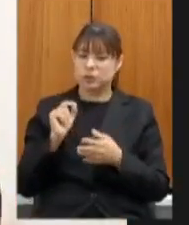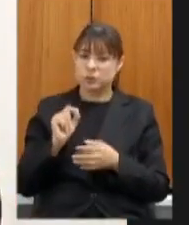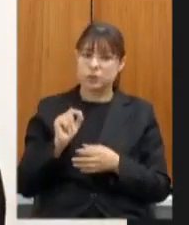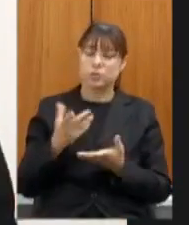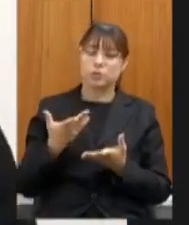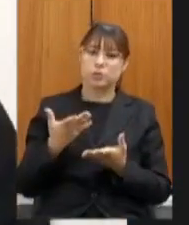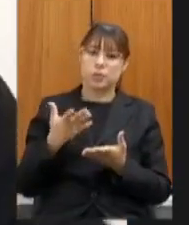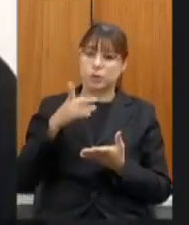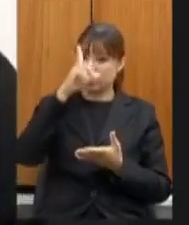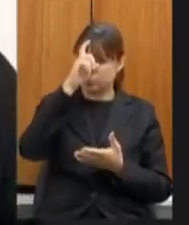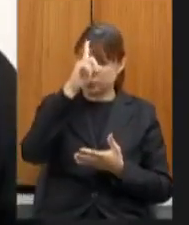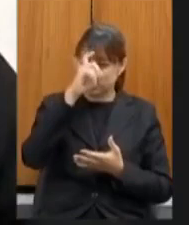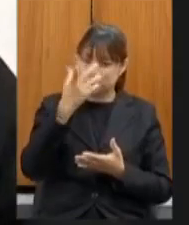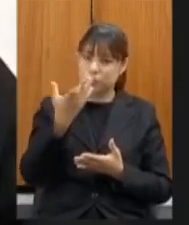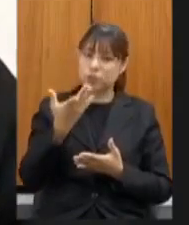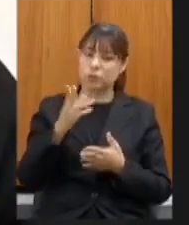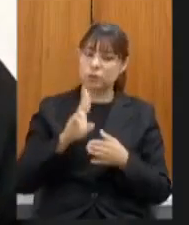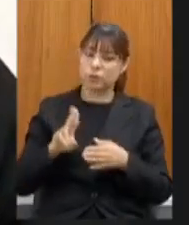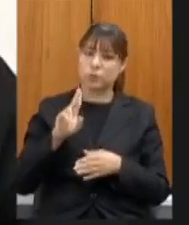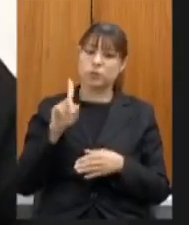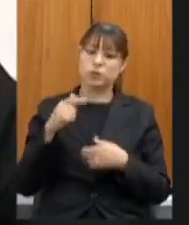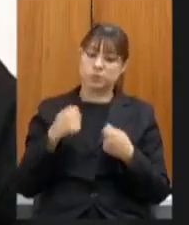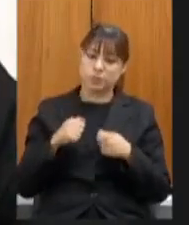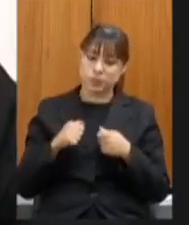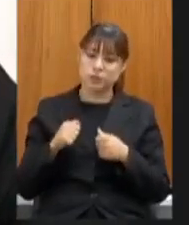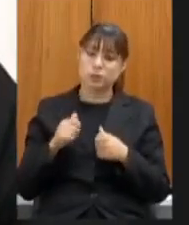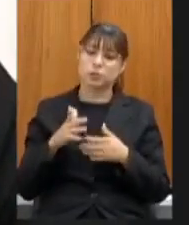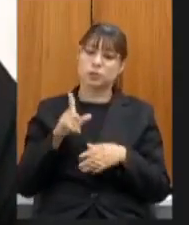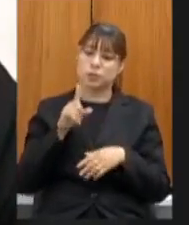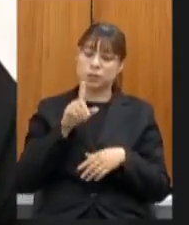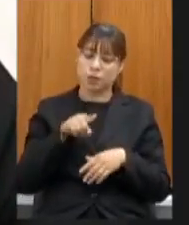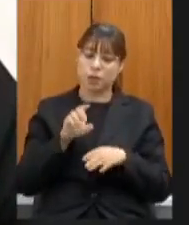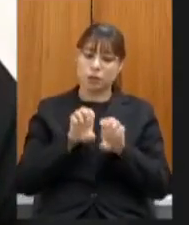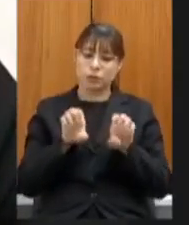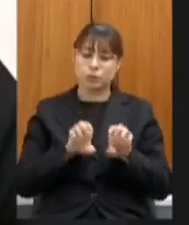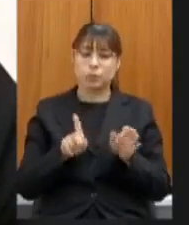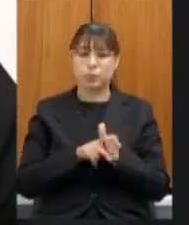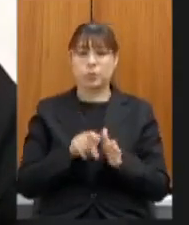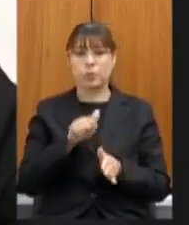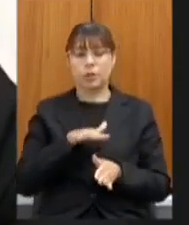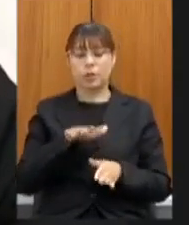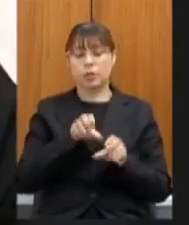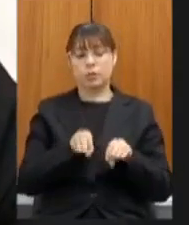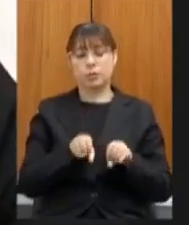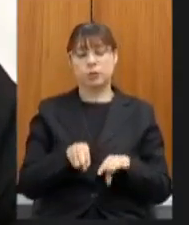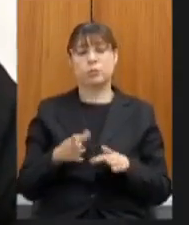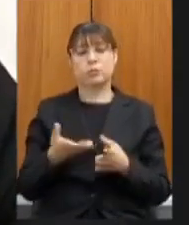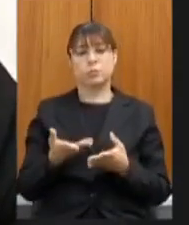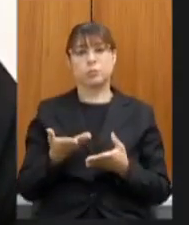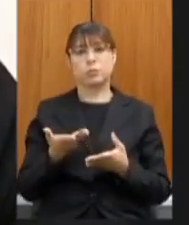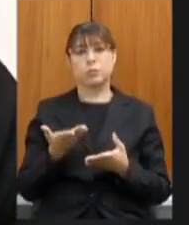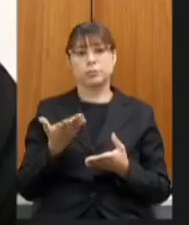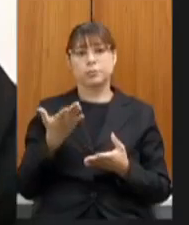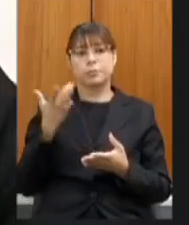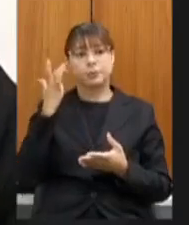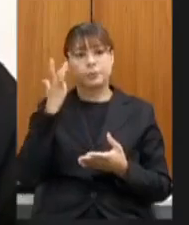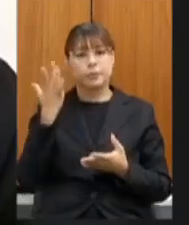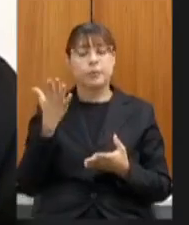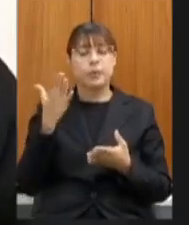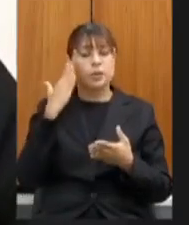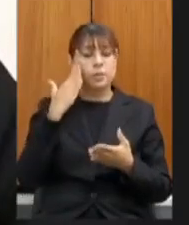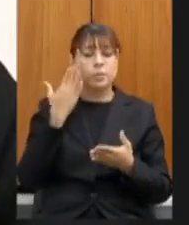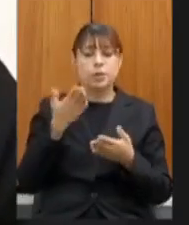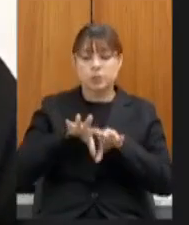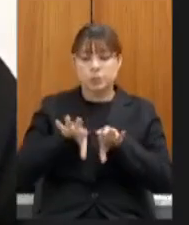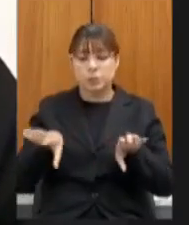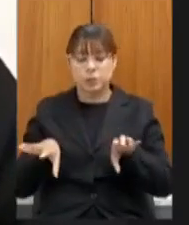da estrutura da educação que é da educação para justamente ficar claro o que é esse limite o que é saúde o que é